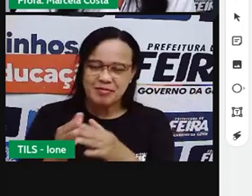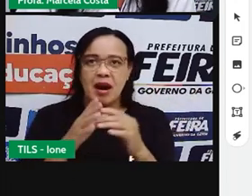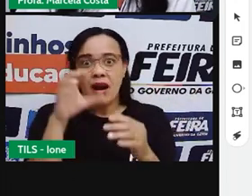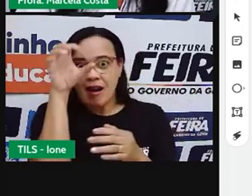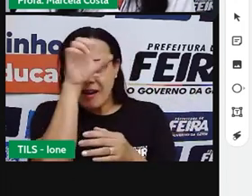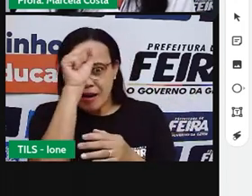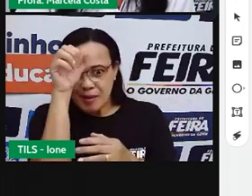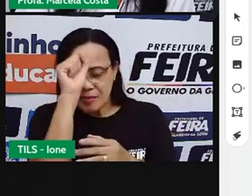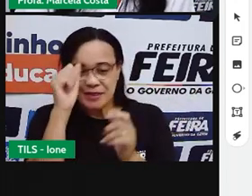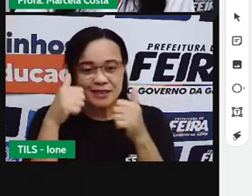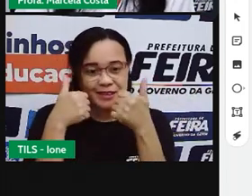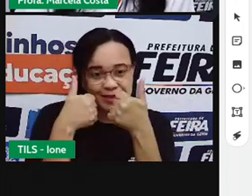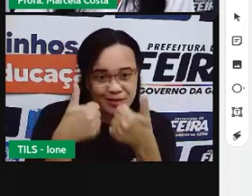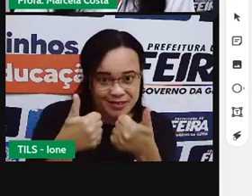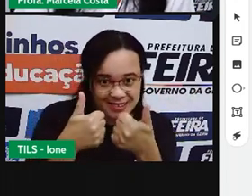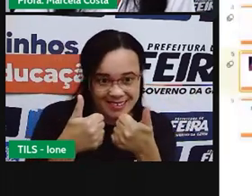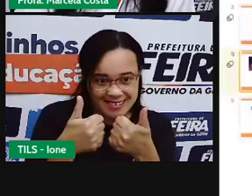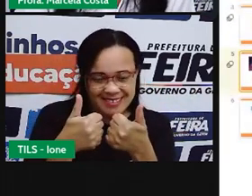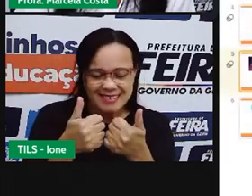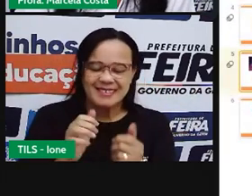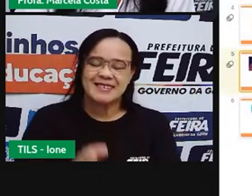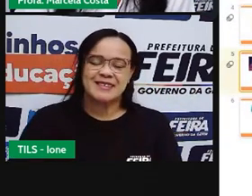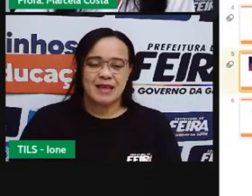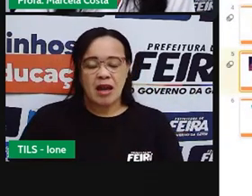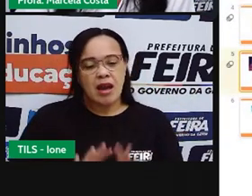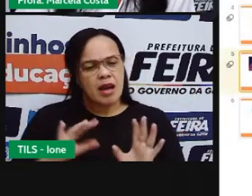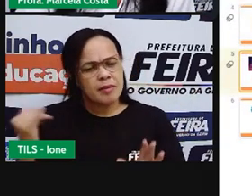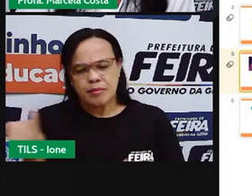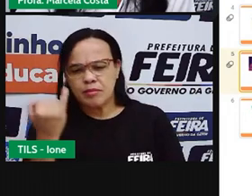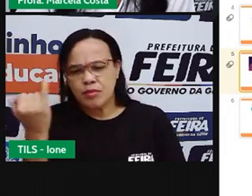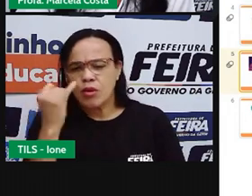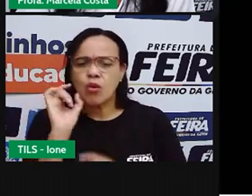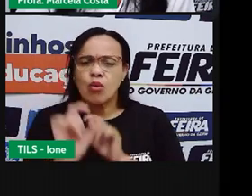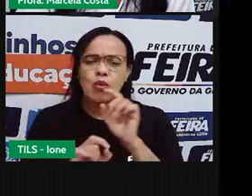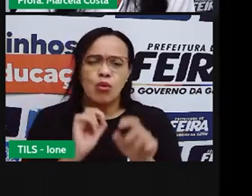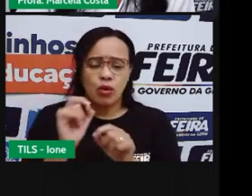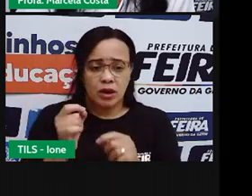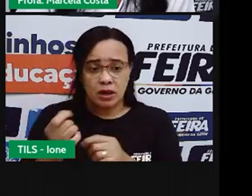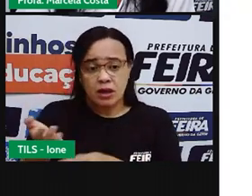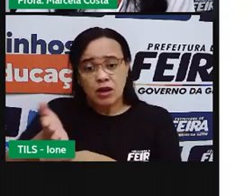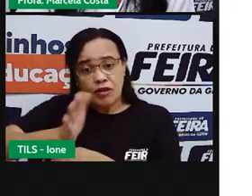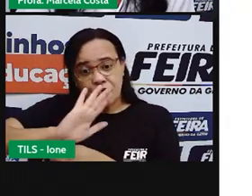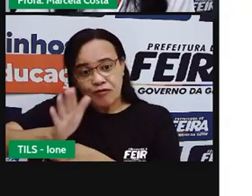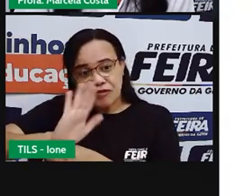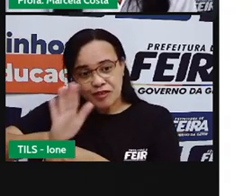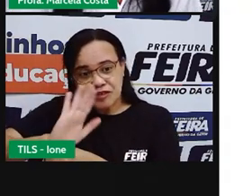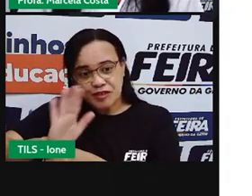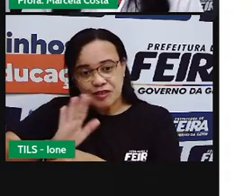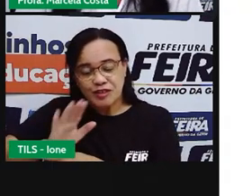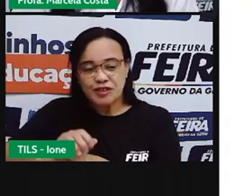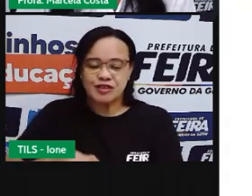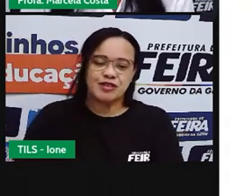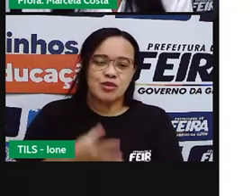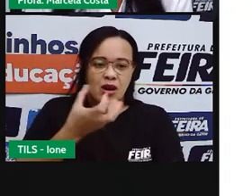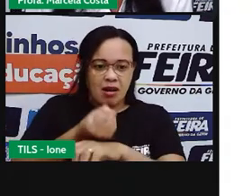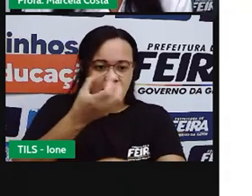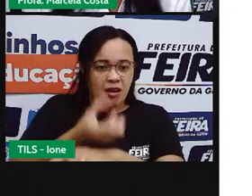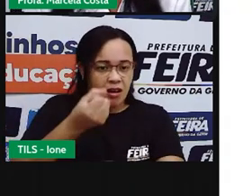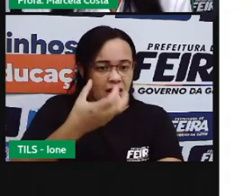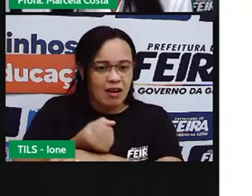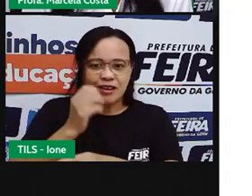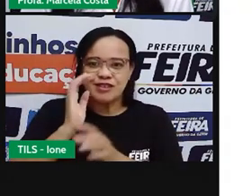Até que você tenha aprendido. Tá bom? É importante lembrar que esses vídeos, né? Eles ficam